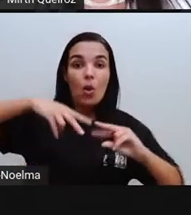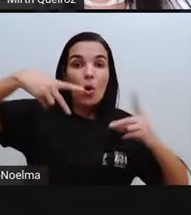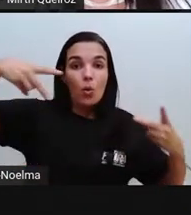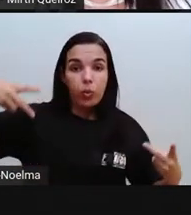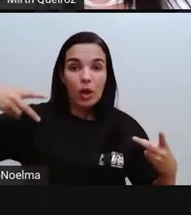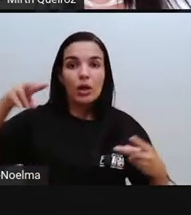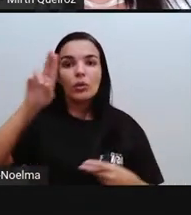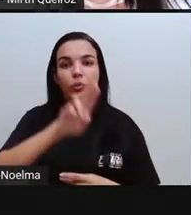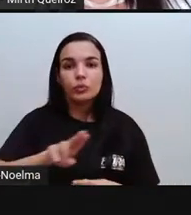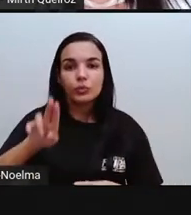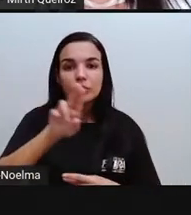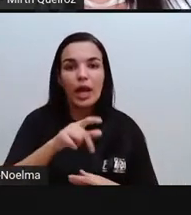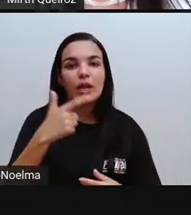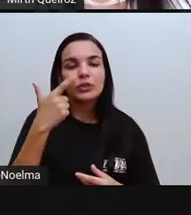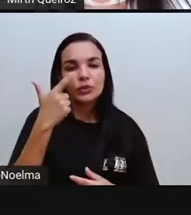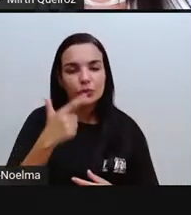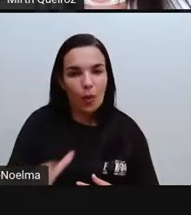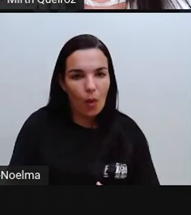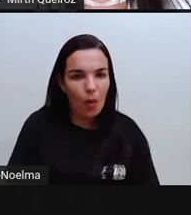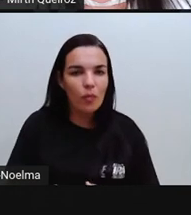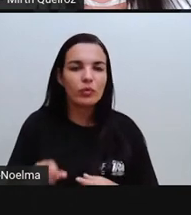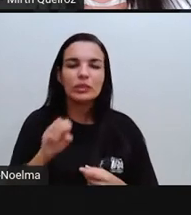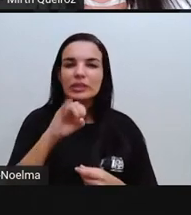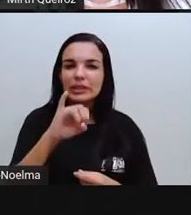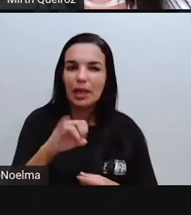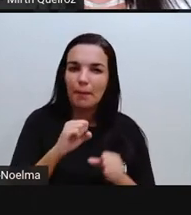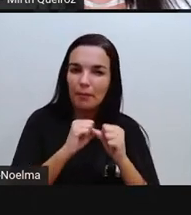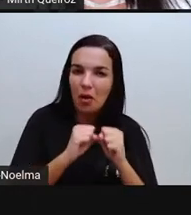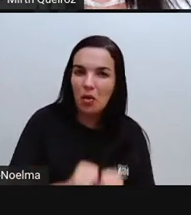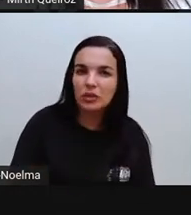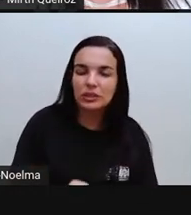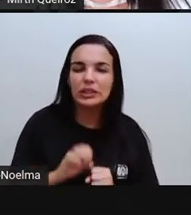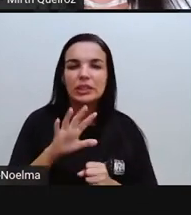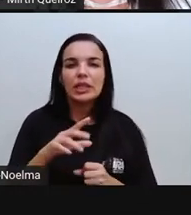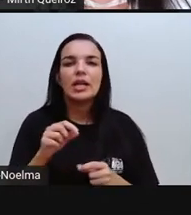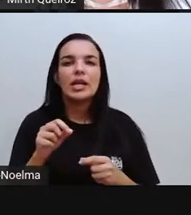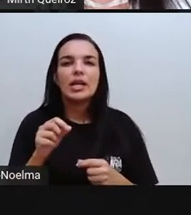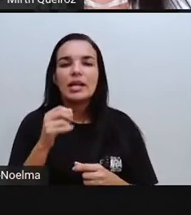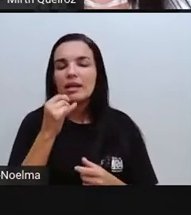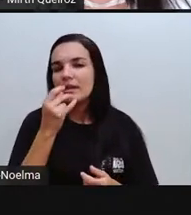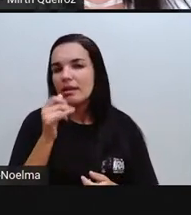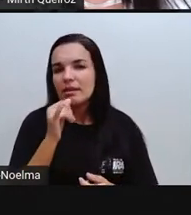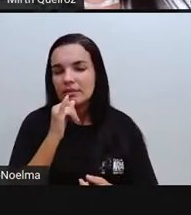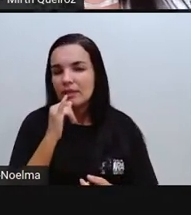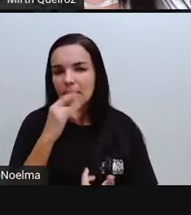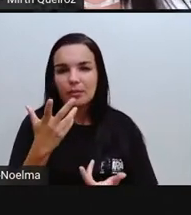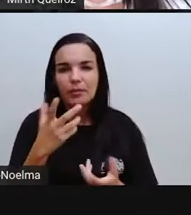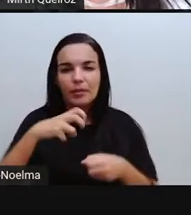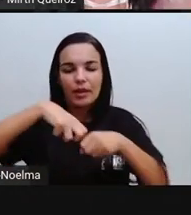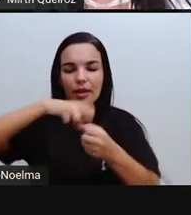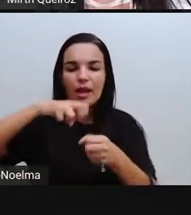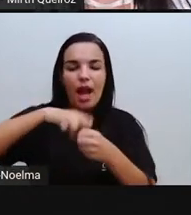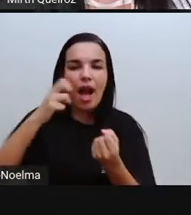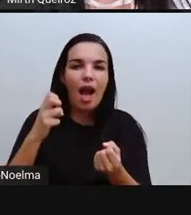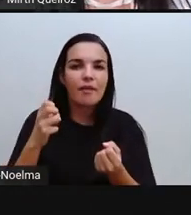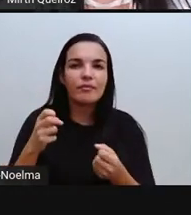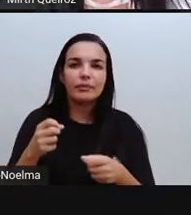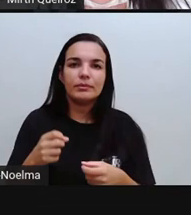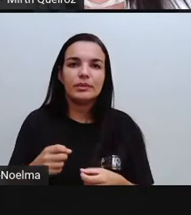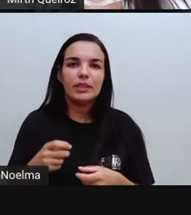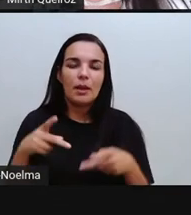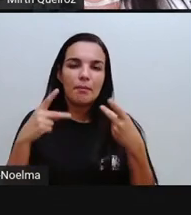reutilizar aqueles materiais, aqueles materiais sólidos, né? Que eu compro, por exemplo, uma garrafa